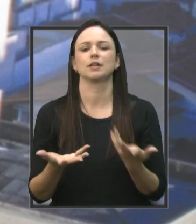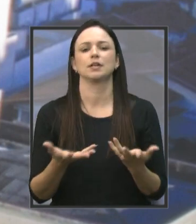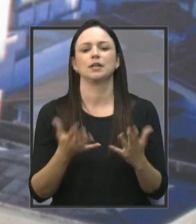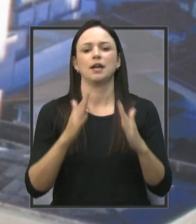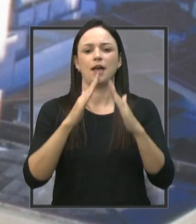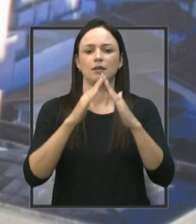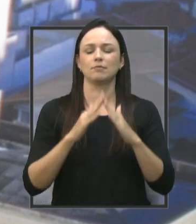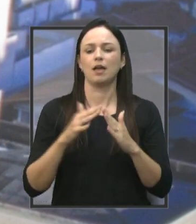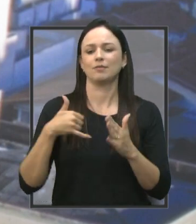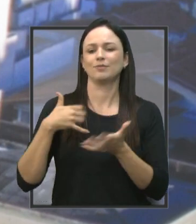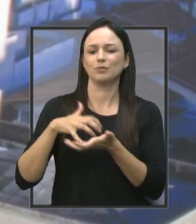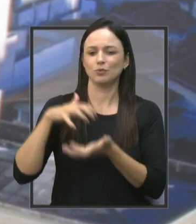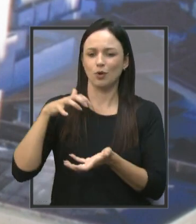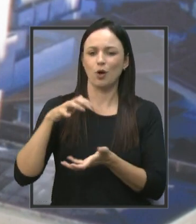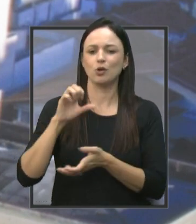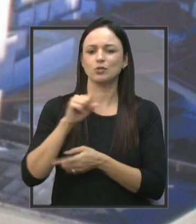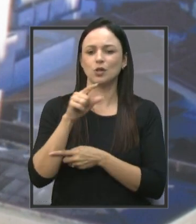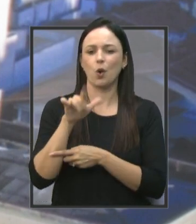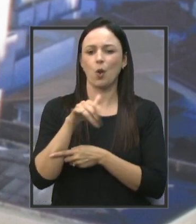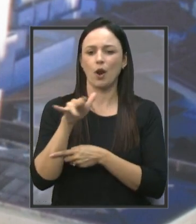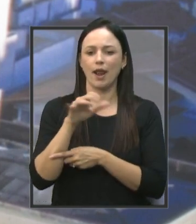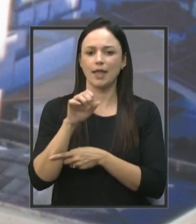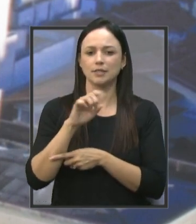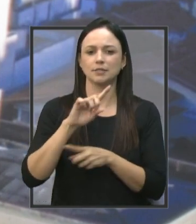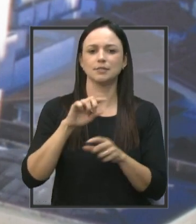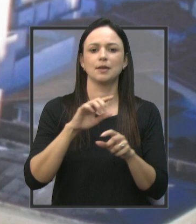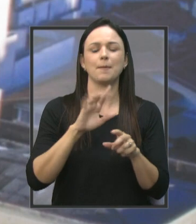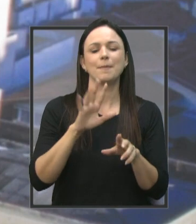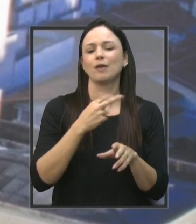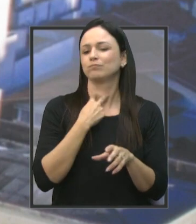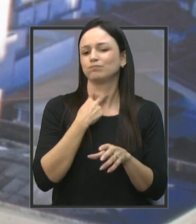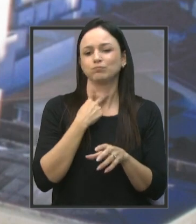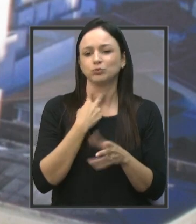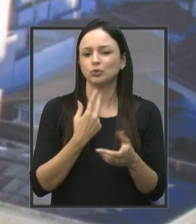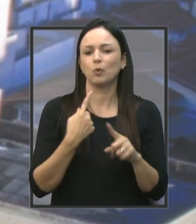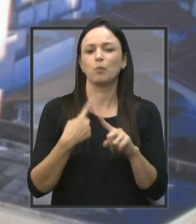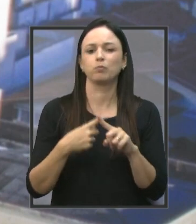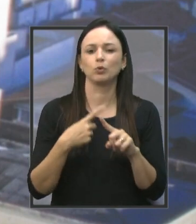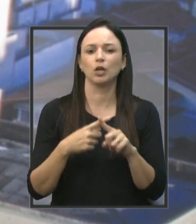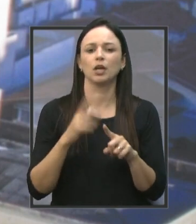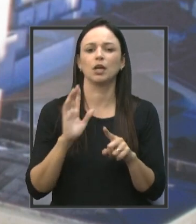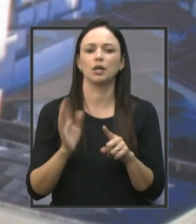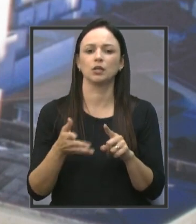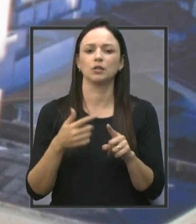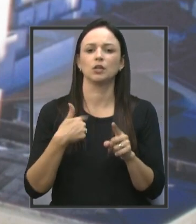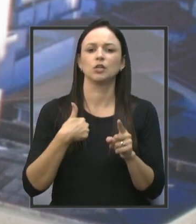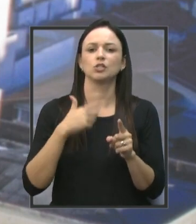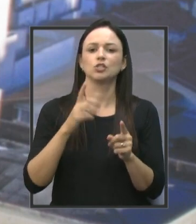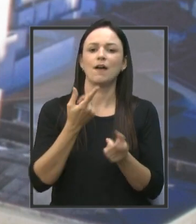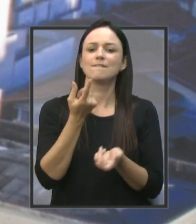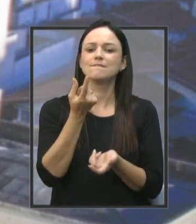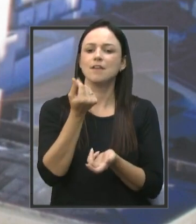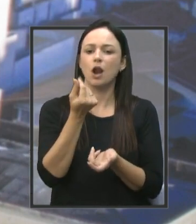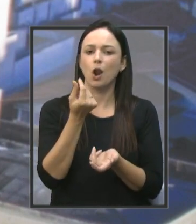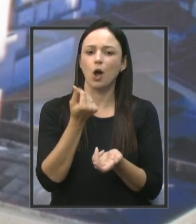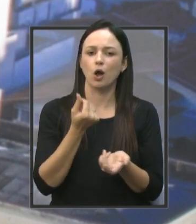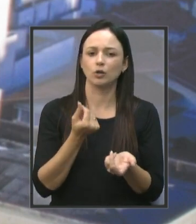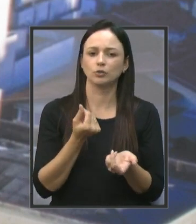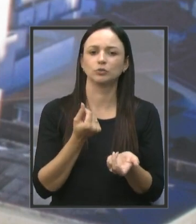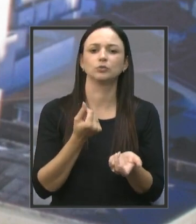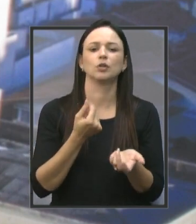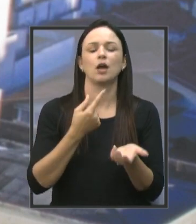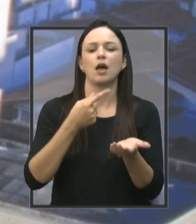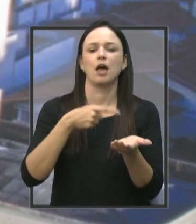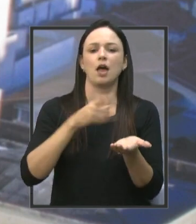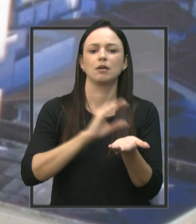abrigo, além da fisioterapia. Mas não foi possível justamente por causa dos valores apresentados nessas